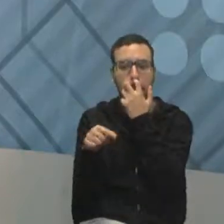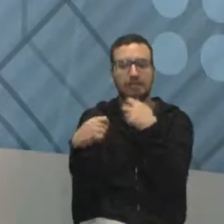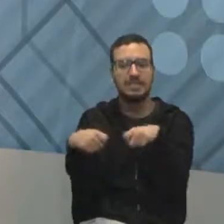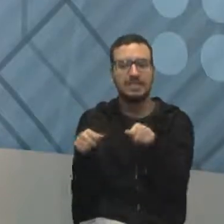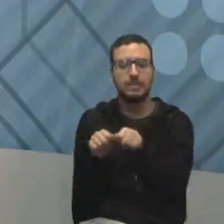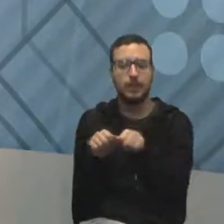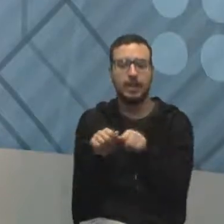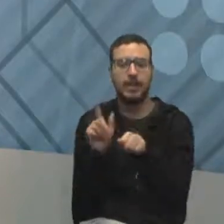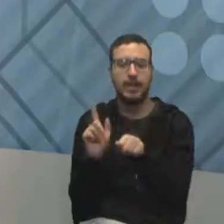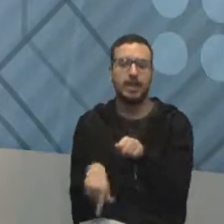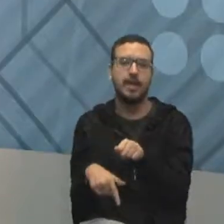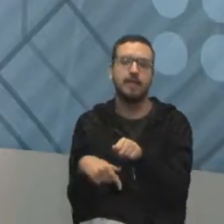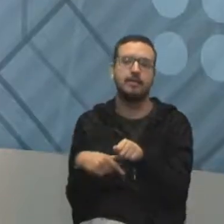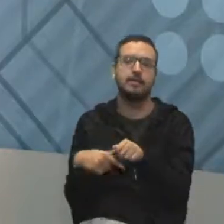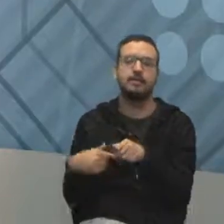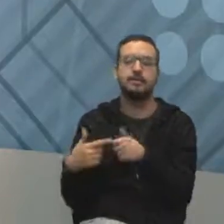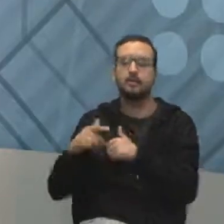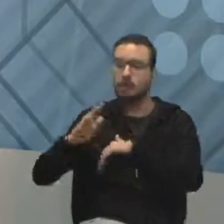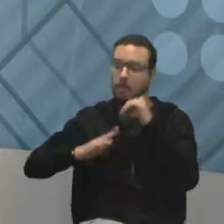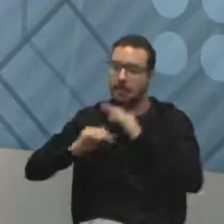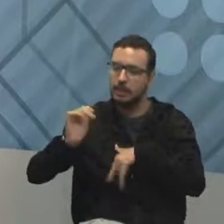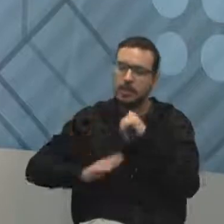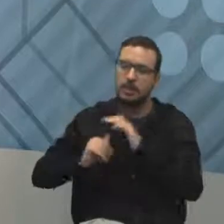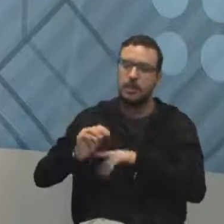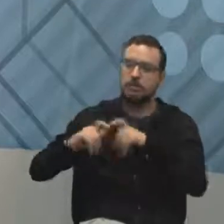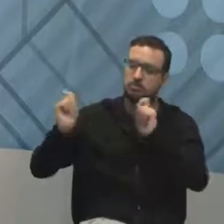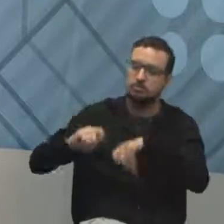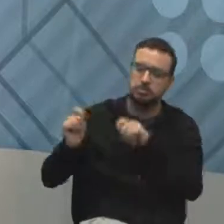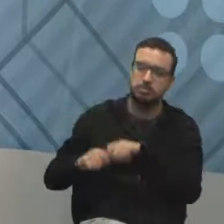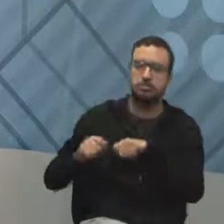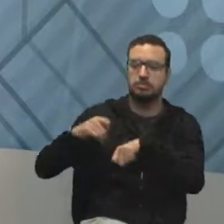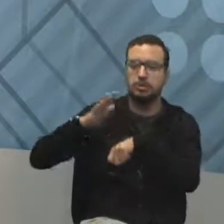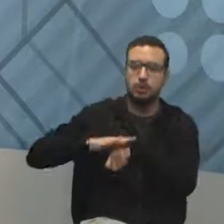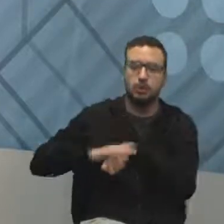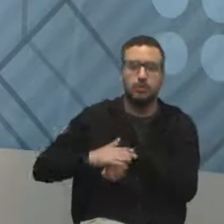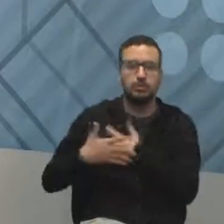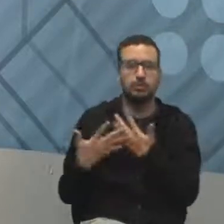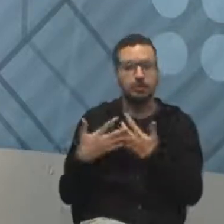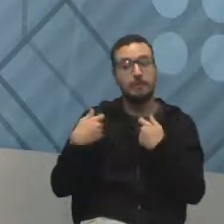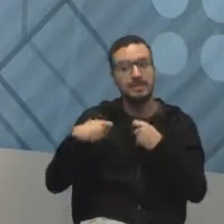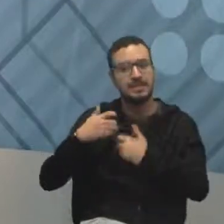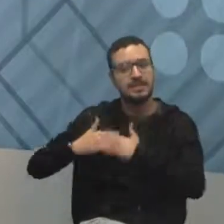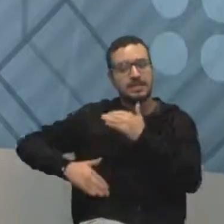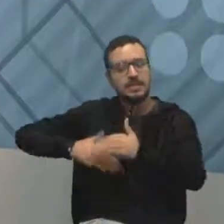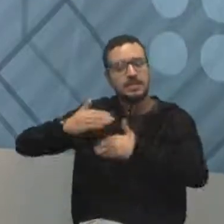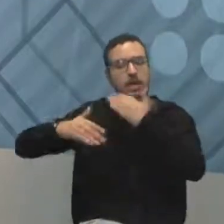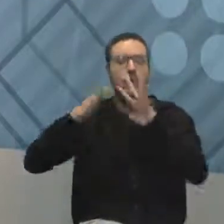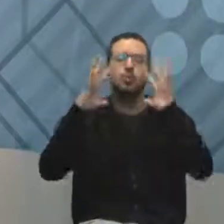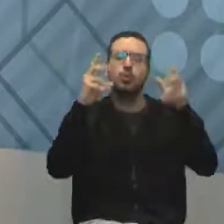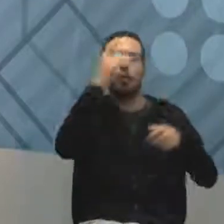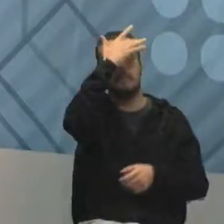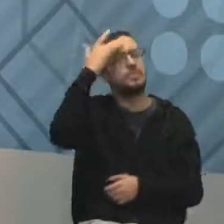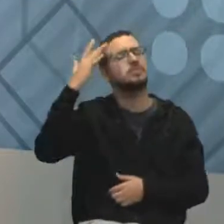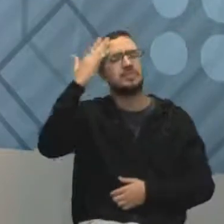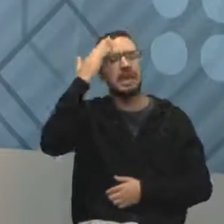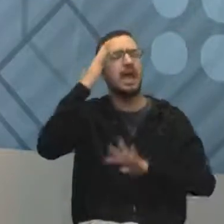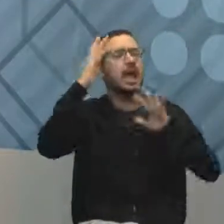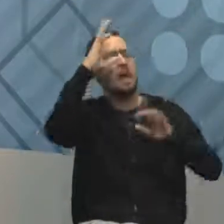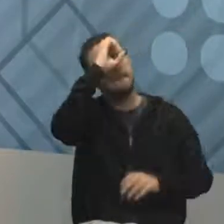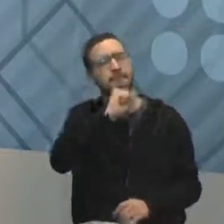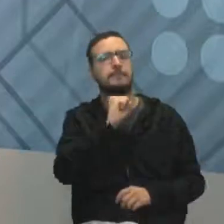Competências, habilidades e atitudes. Você vai desenvolvendo. Todo mundo aprende a se comunicar, aprende a ser líder, aprende a negociar.